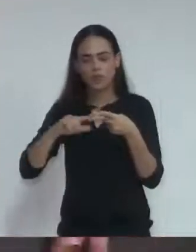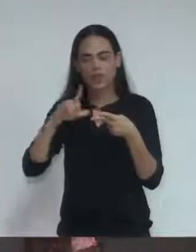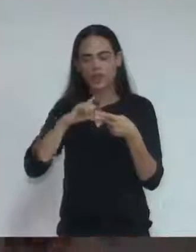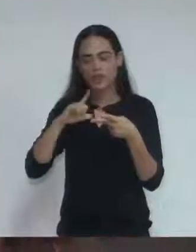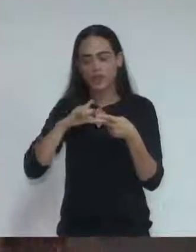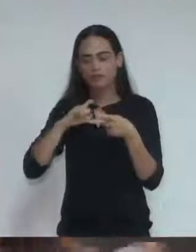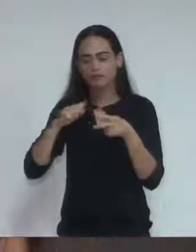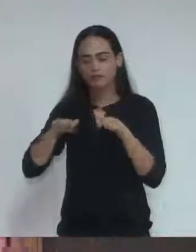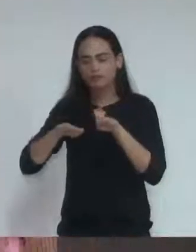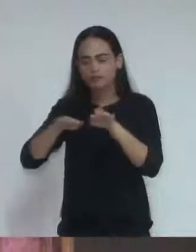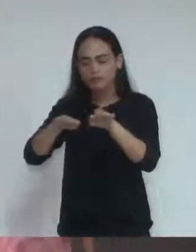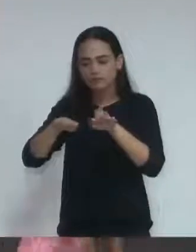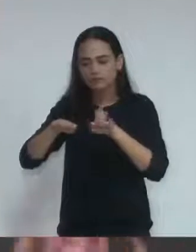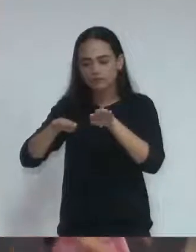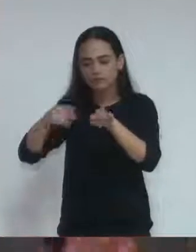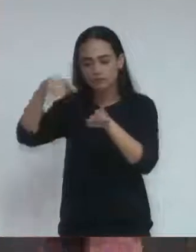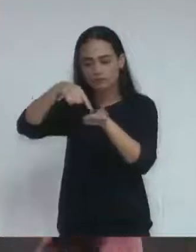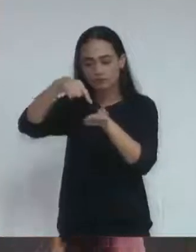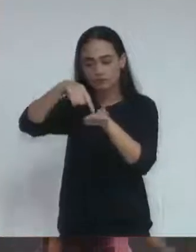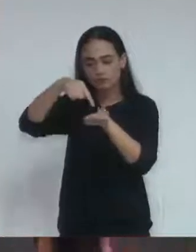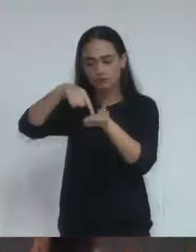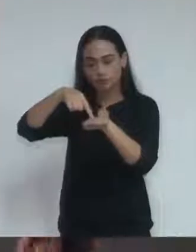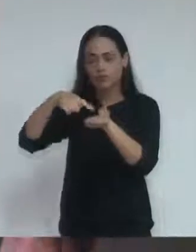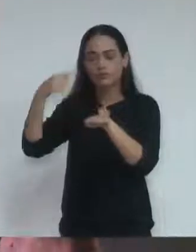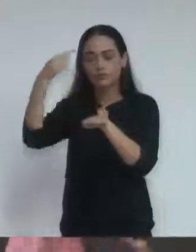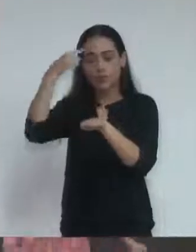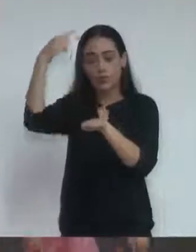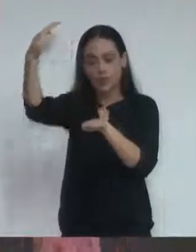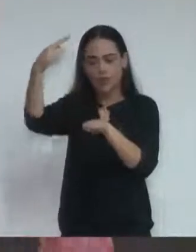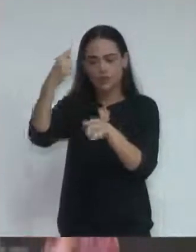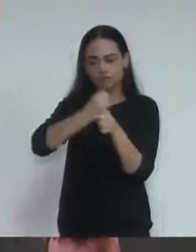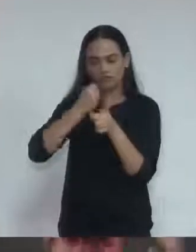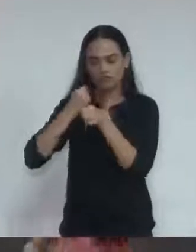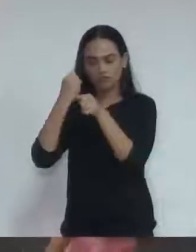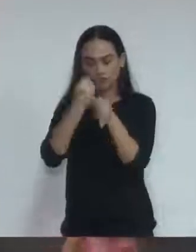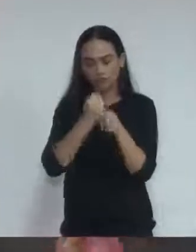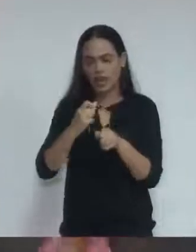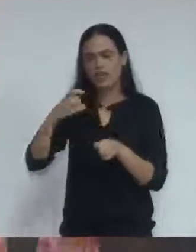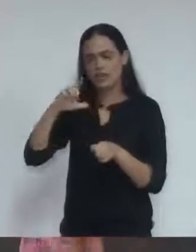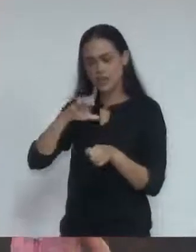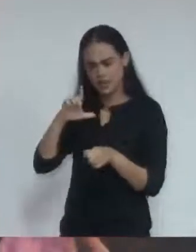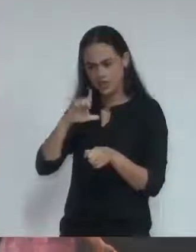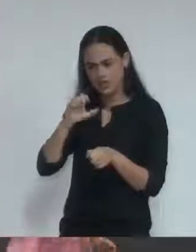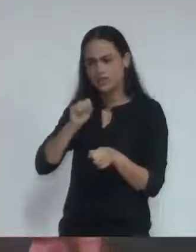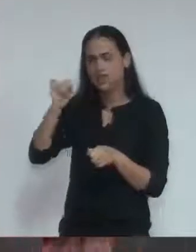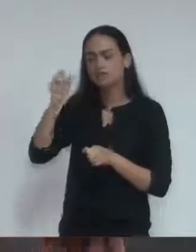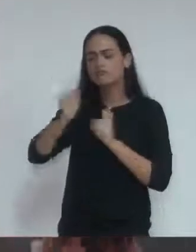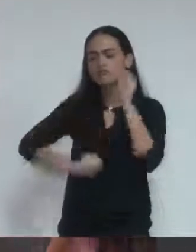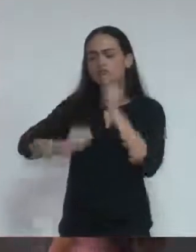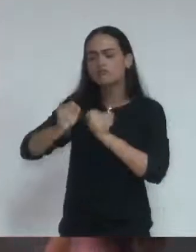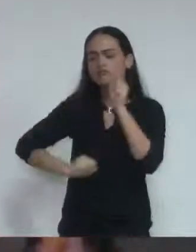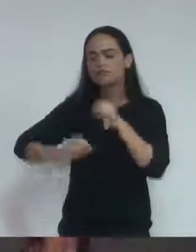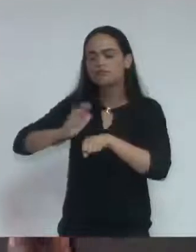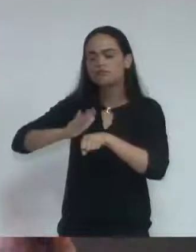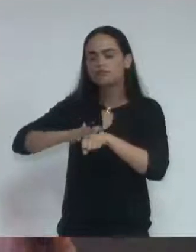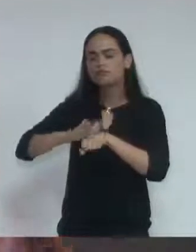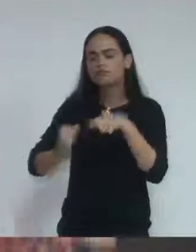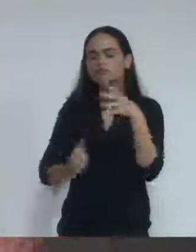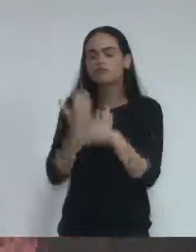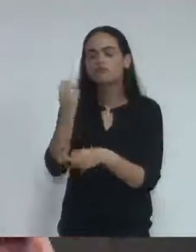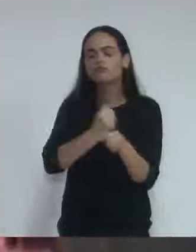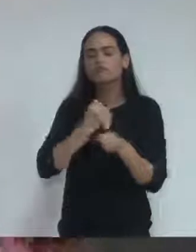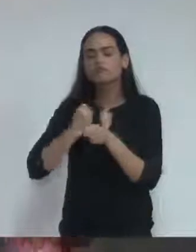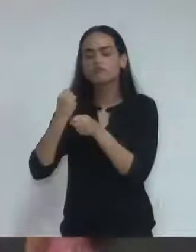Rua Arnaldo Roquebrisque? Se sim, quem será o responsável pela construção da referida via? Enviar cópia do projeto.